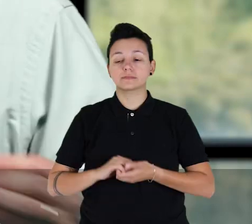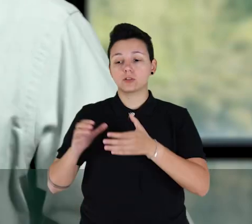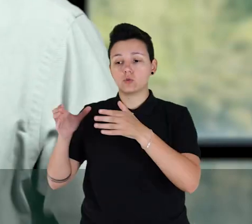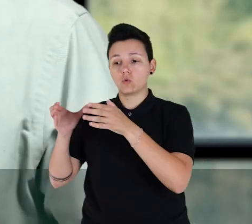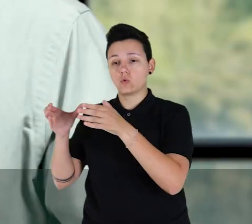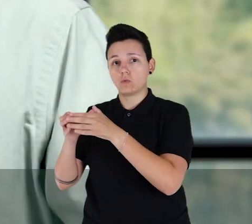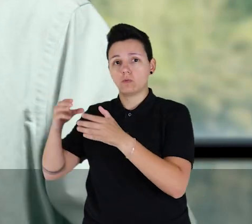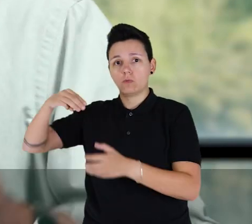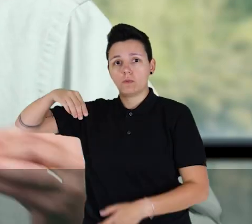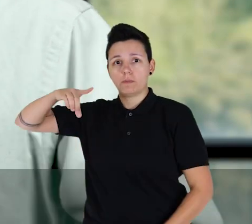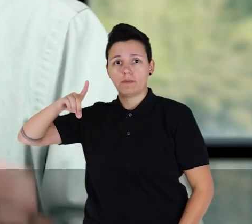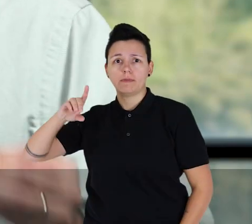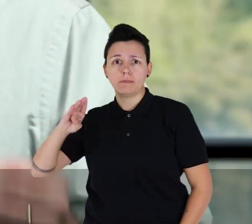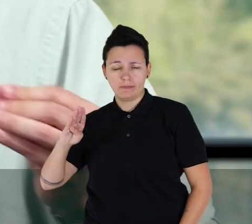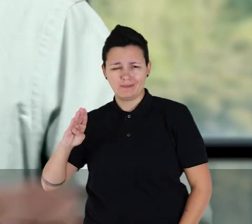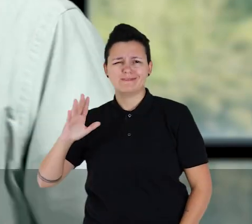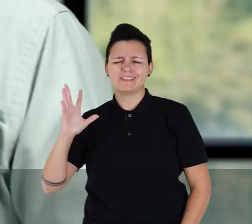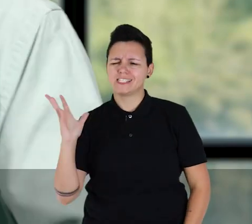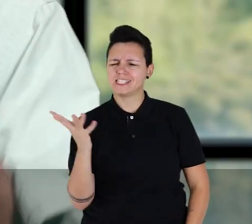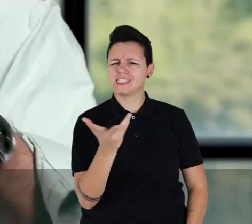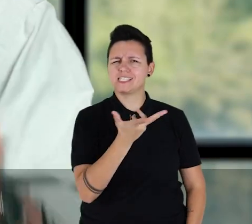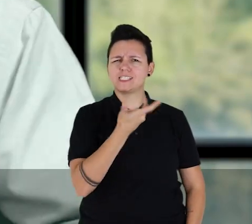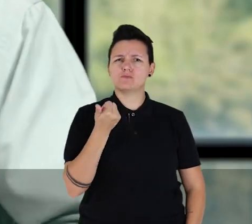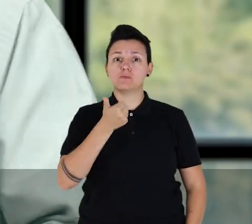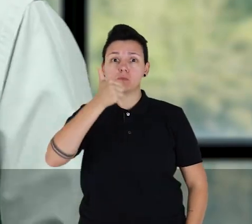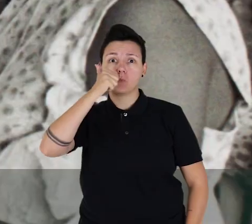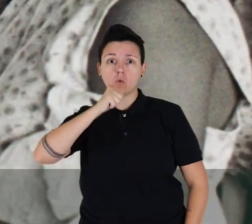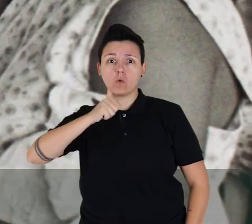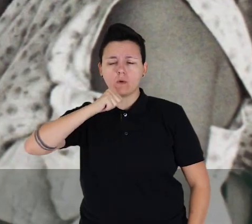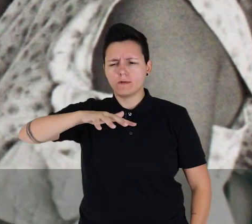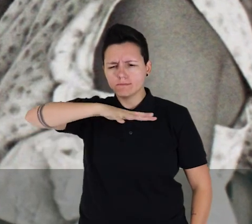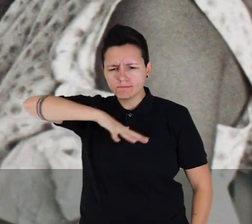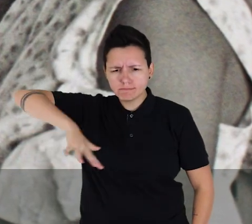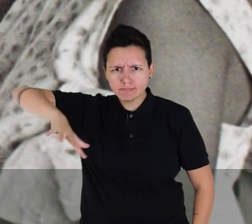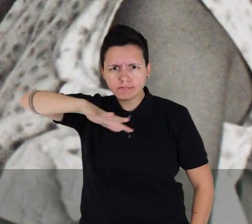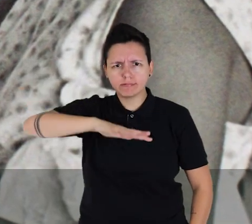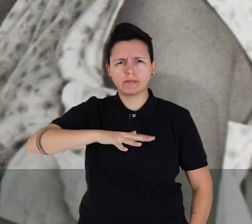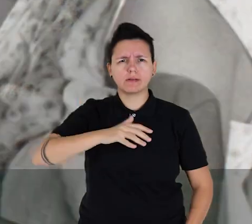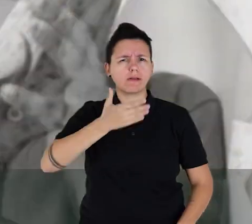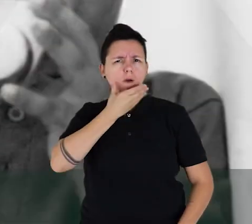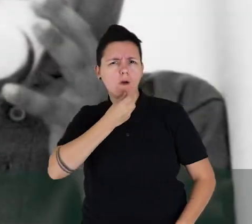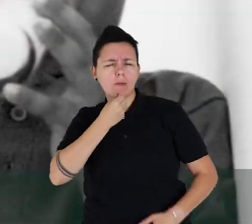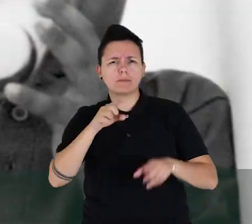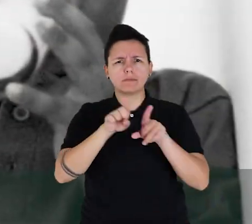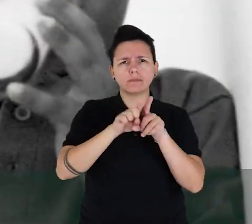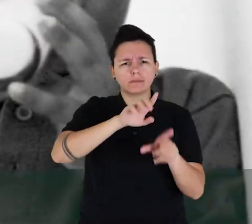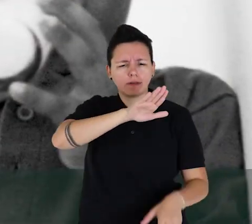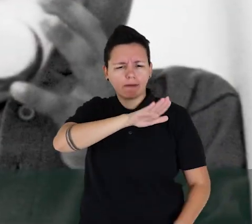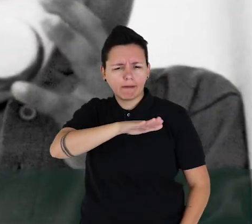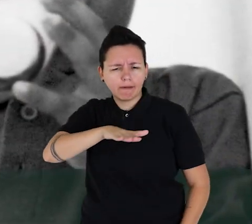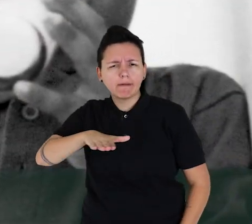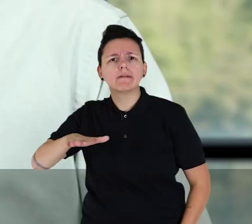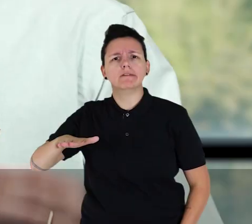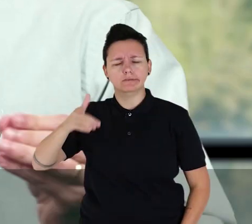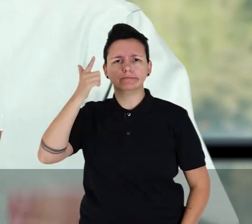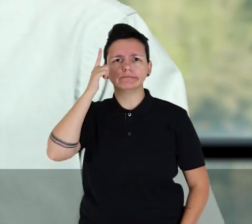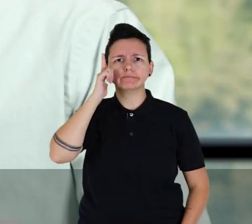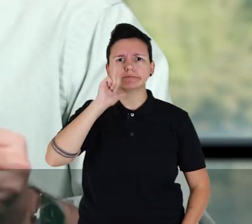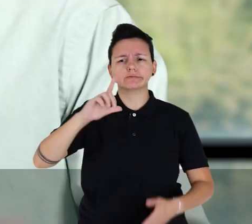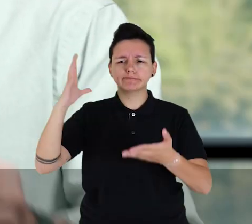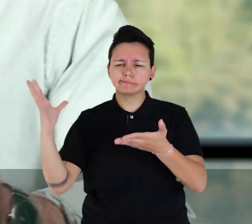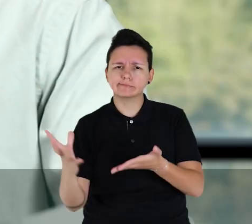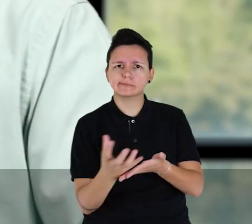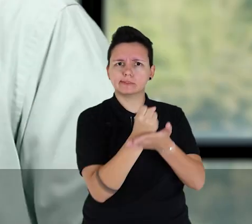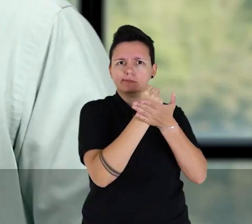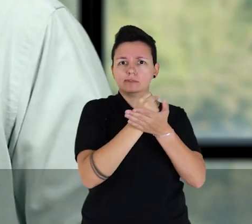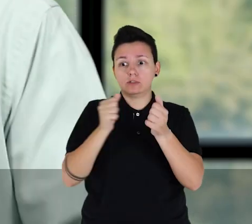O MDB salvou milhares de crianças da desnutrição quando lançou o programa do leite. Agora estamos juntos